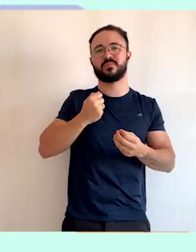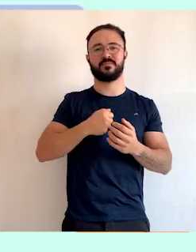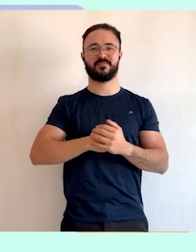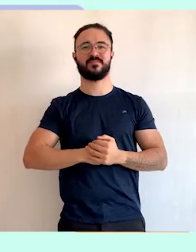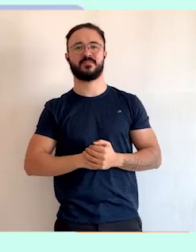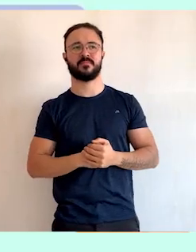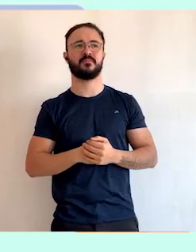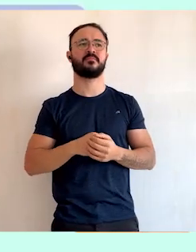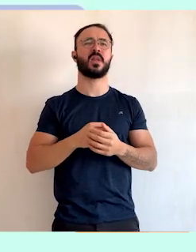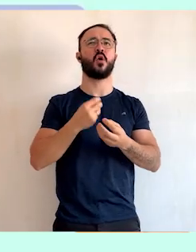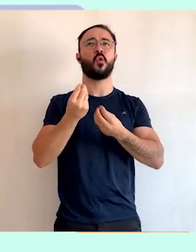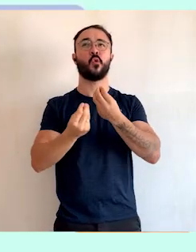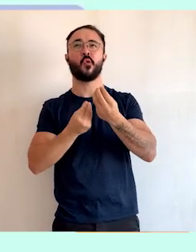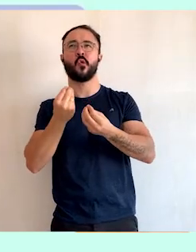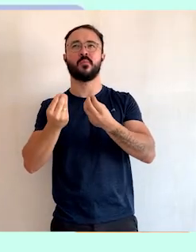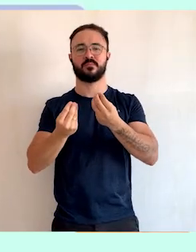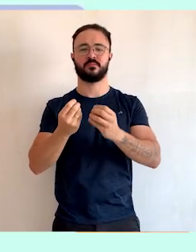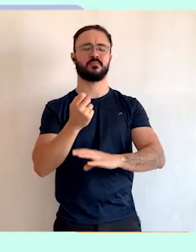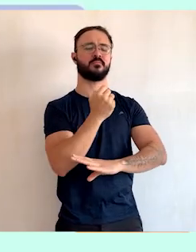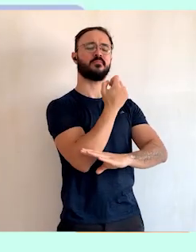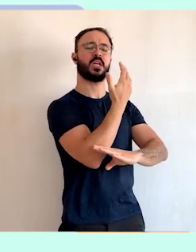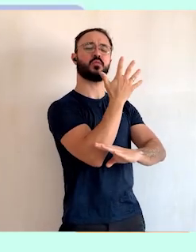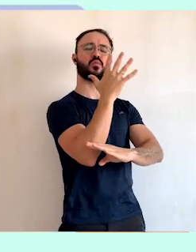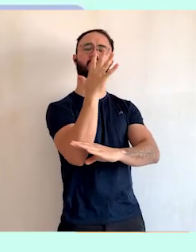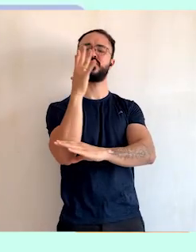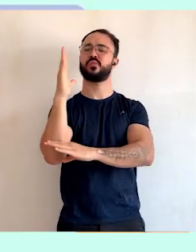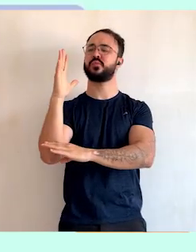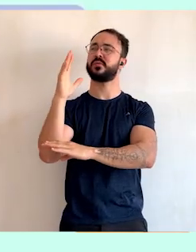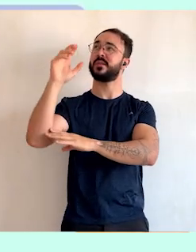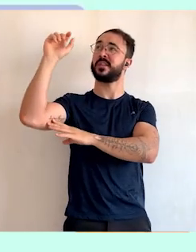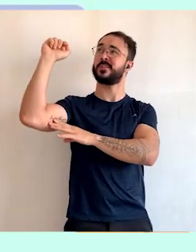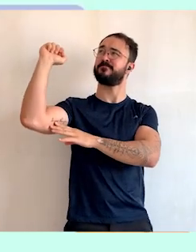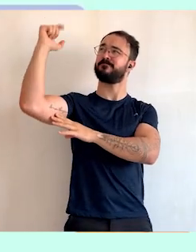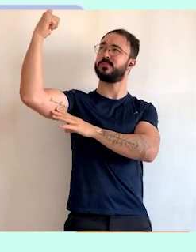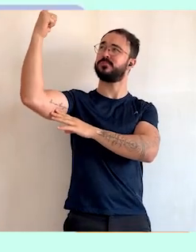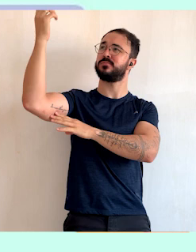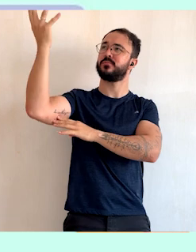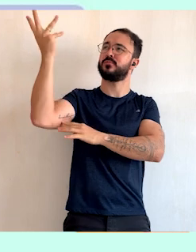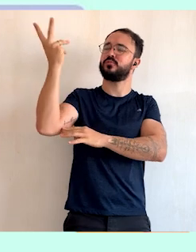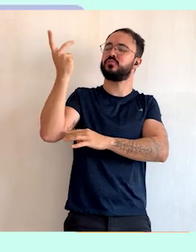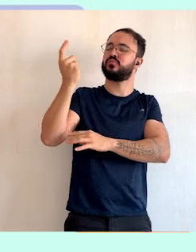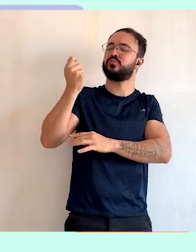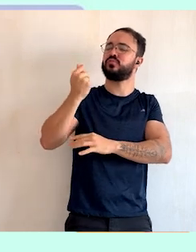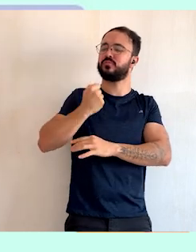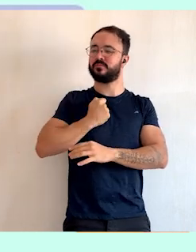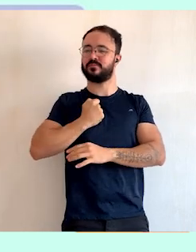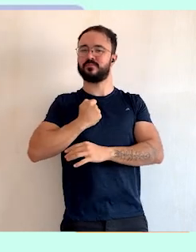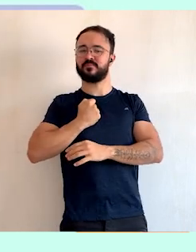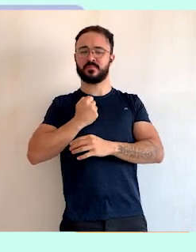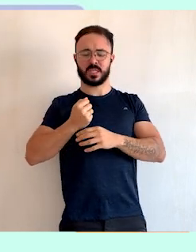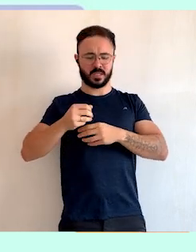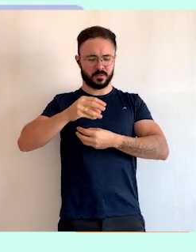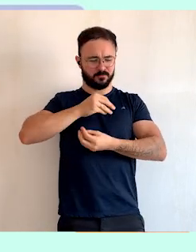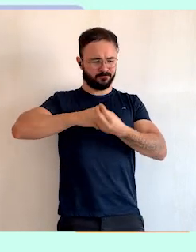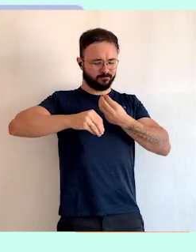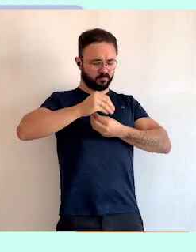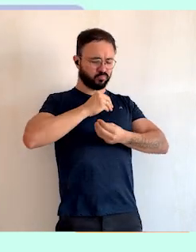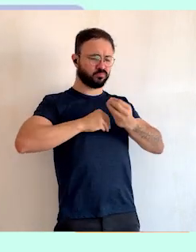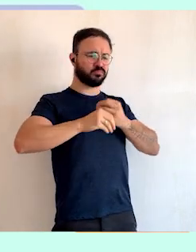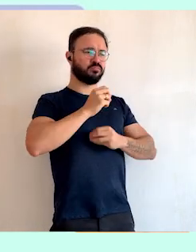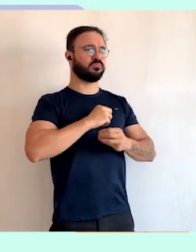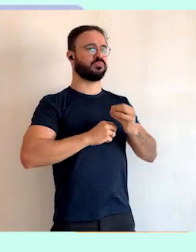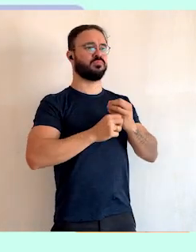processo onde a plantinha utiliza a água, sais minerais, o gás carbônico,